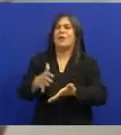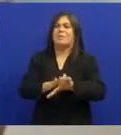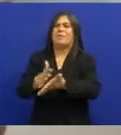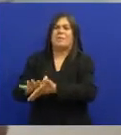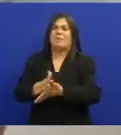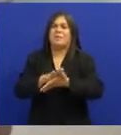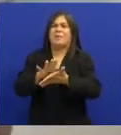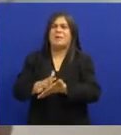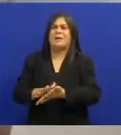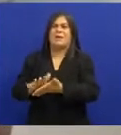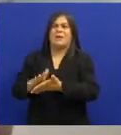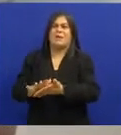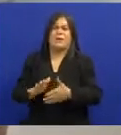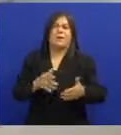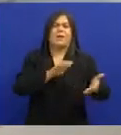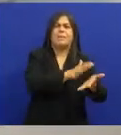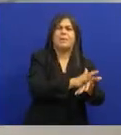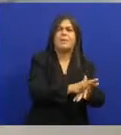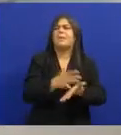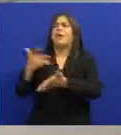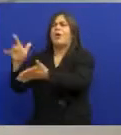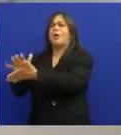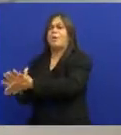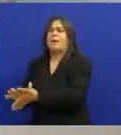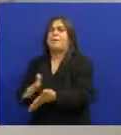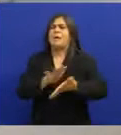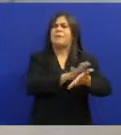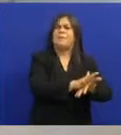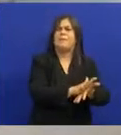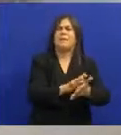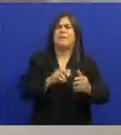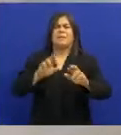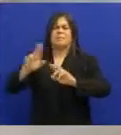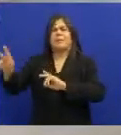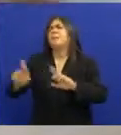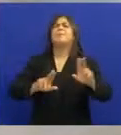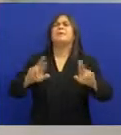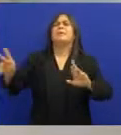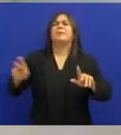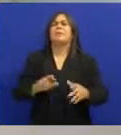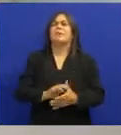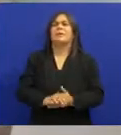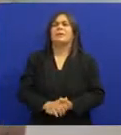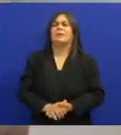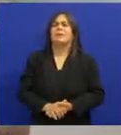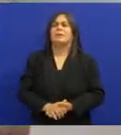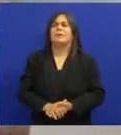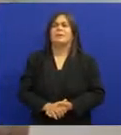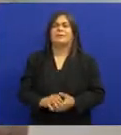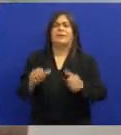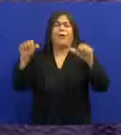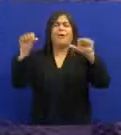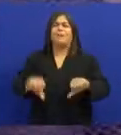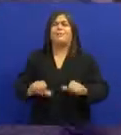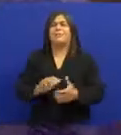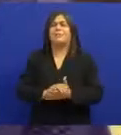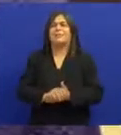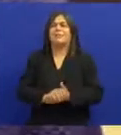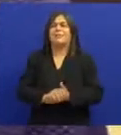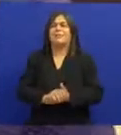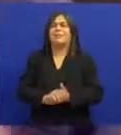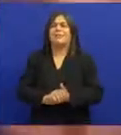E ele foi para o 6x8 Os músicos tocando Em outro ritmo totalmente diferente Foi uma tragédia